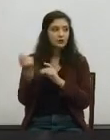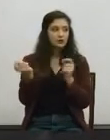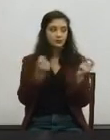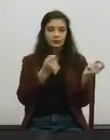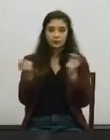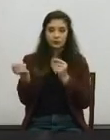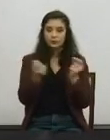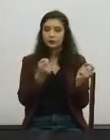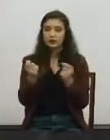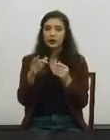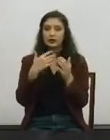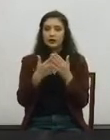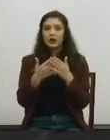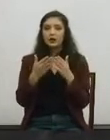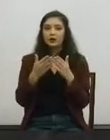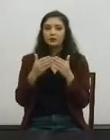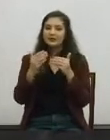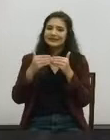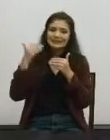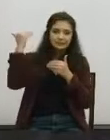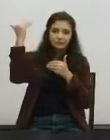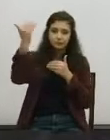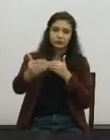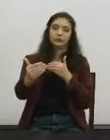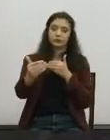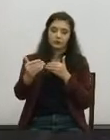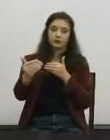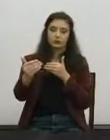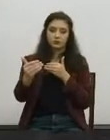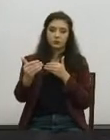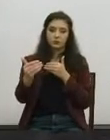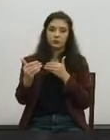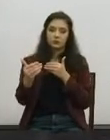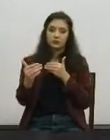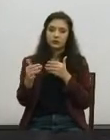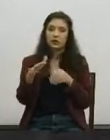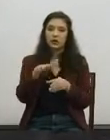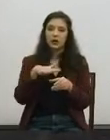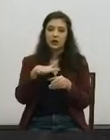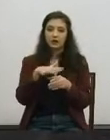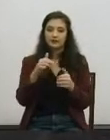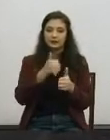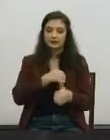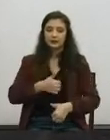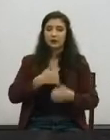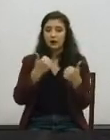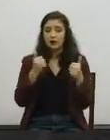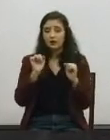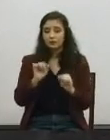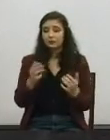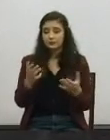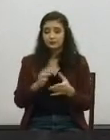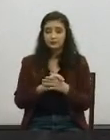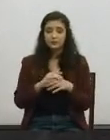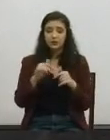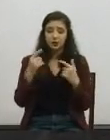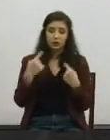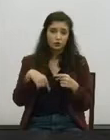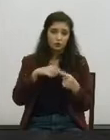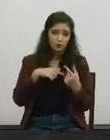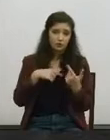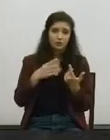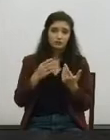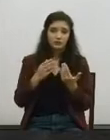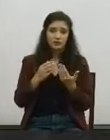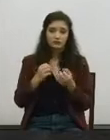nós, que nos permita ir mais longe nesta área da cidade. Portanto, nós temos neste momento os